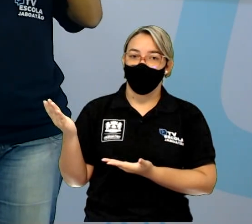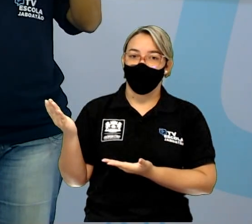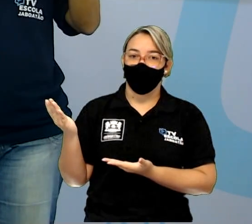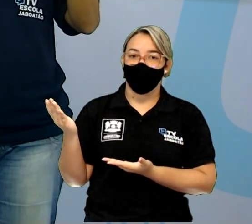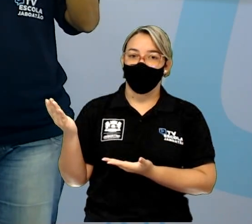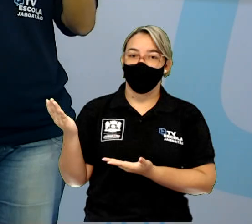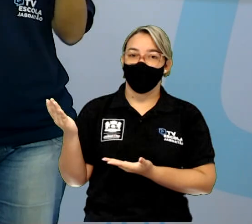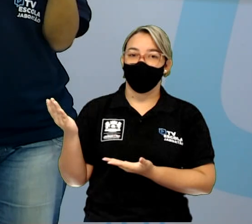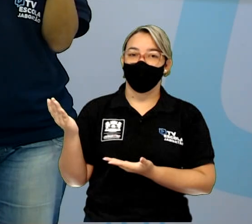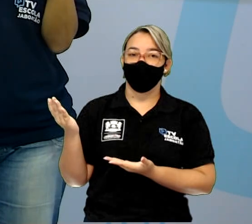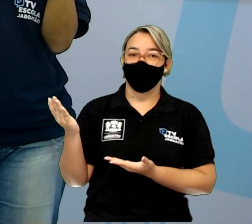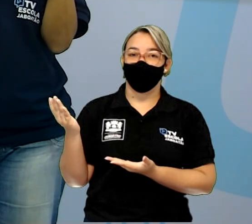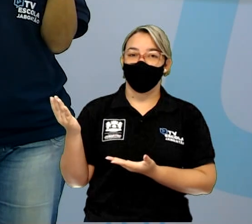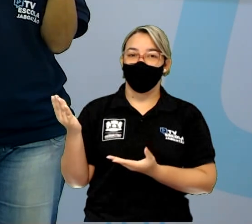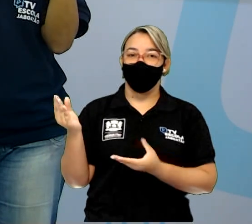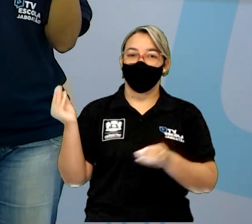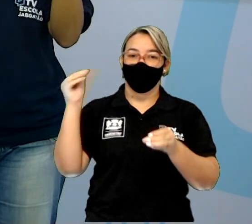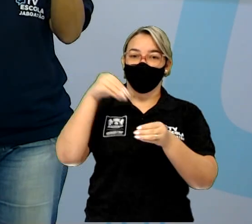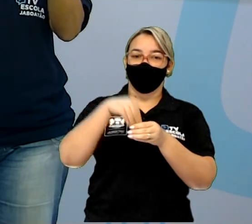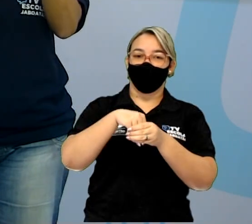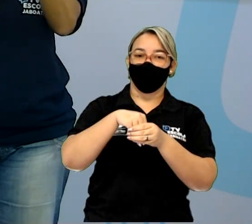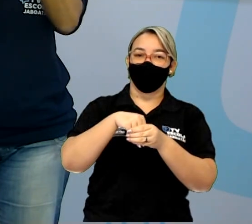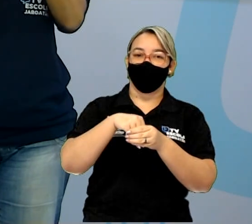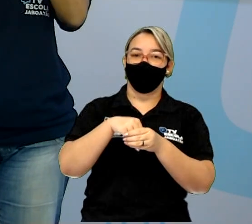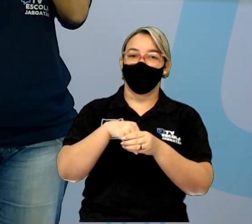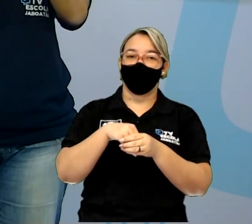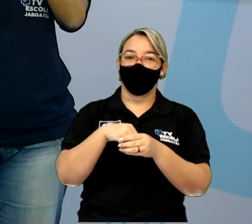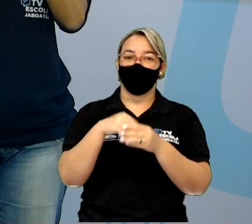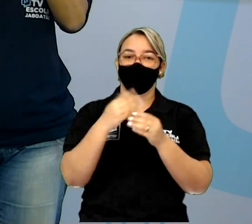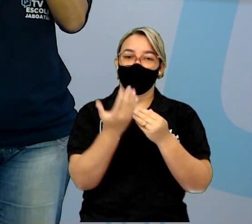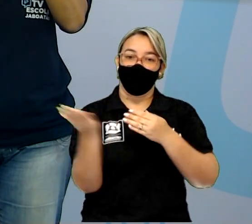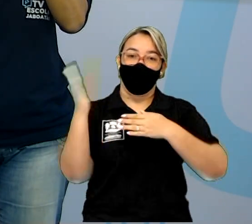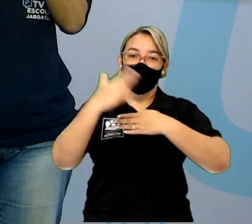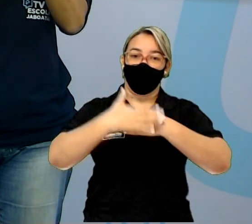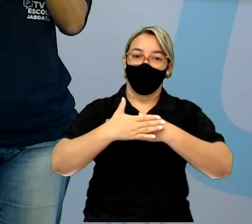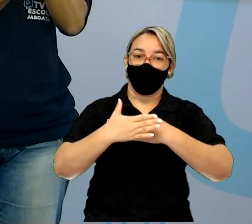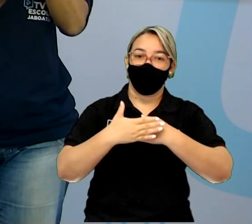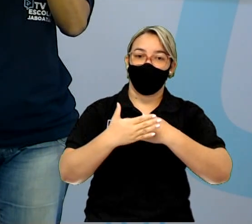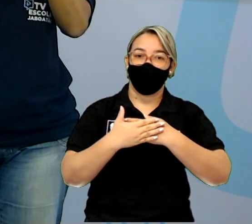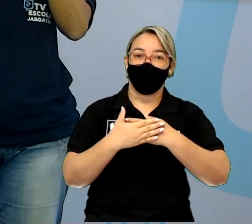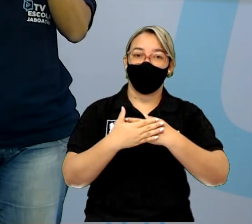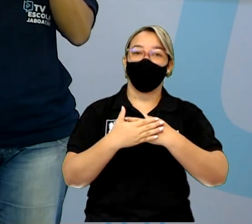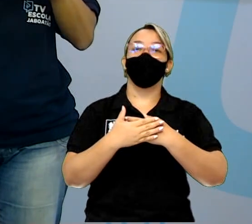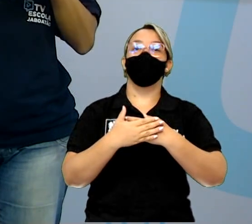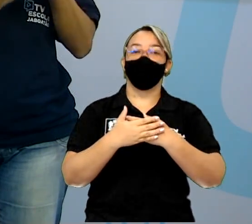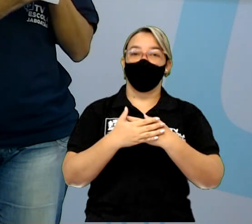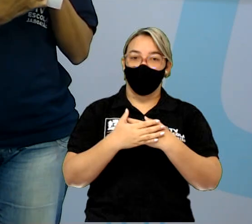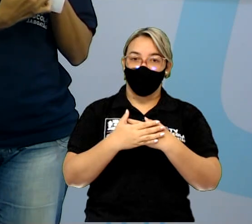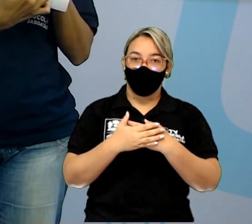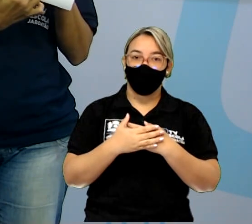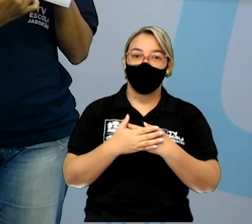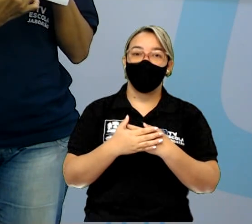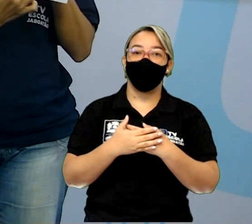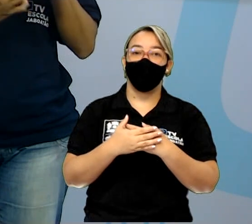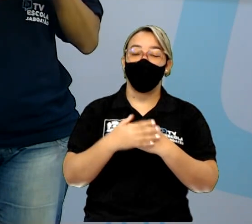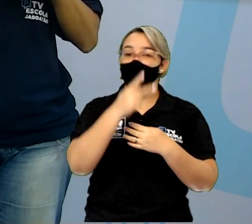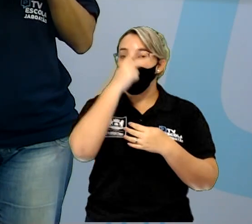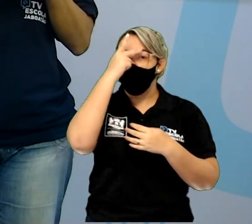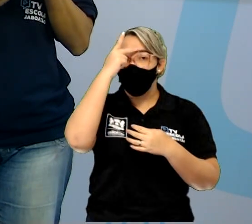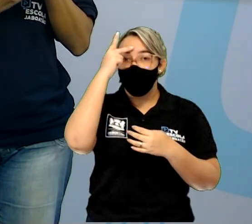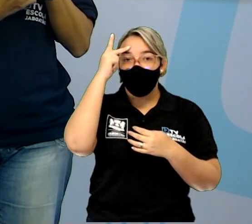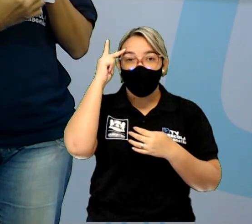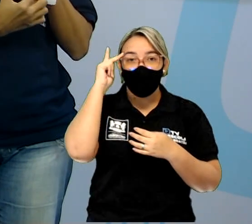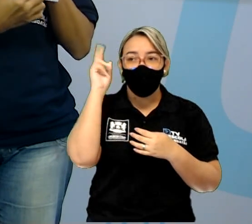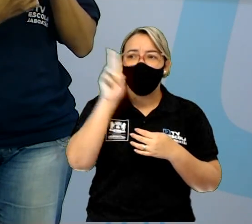o quê? Um envelope. E aqui atrás é onde a gente coloca o destinatário,